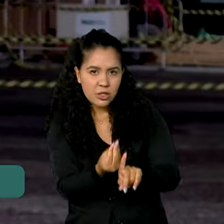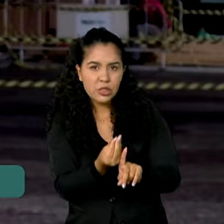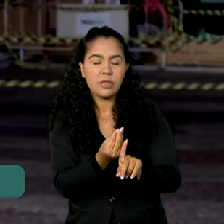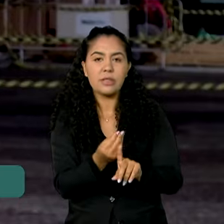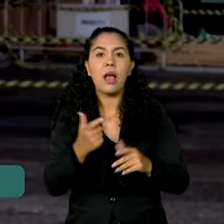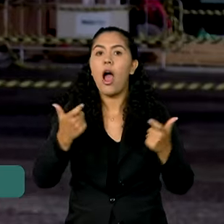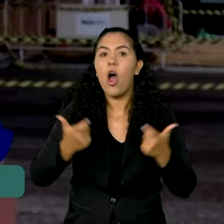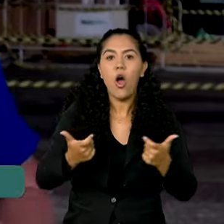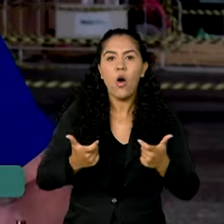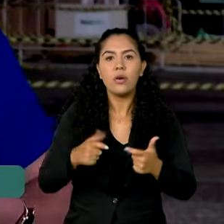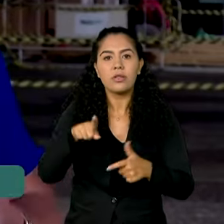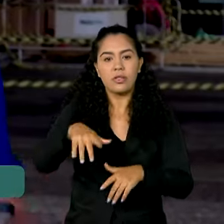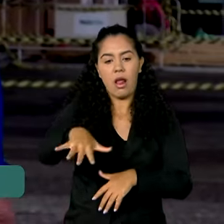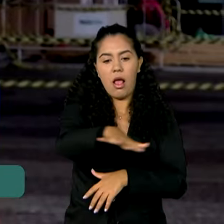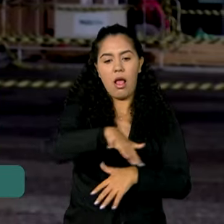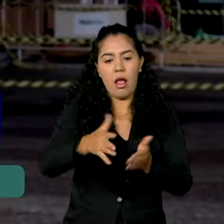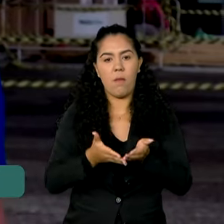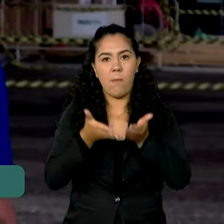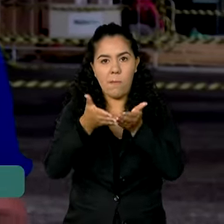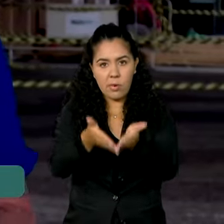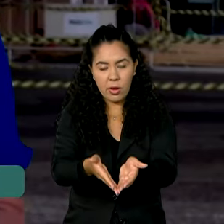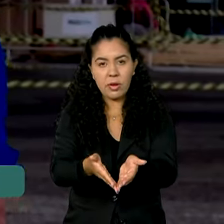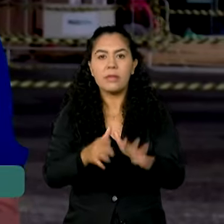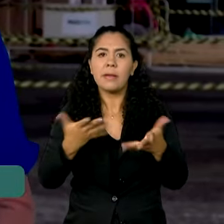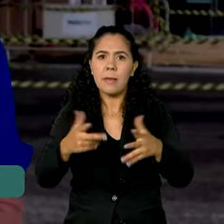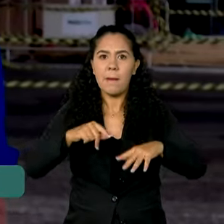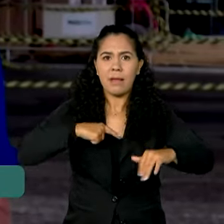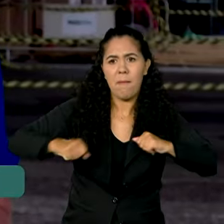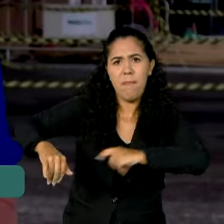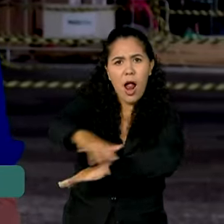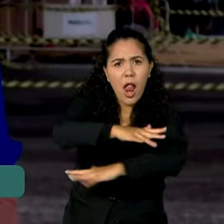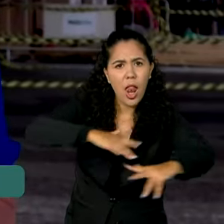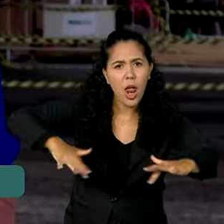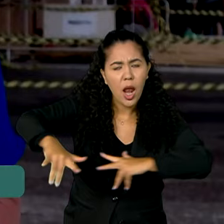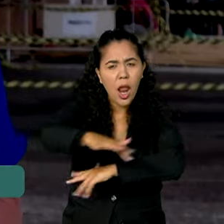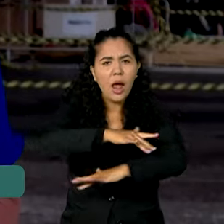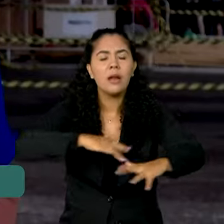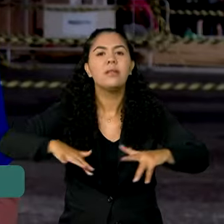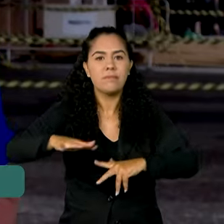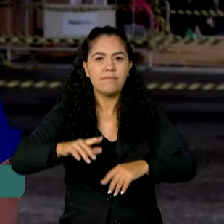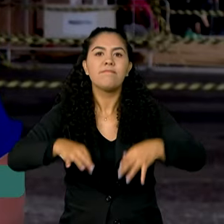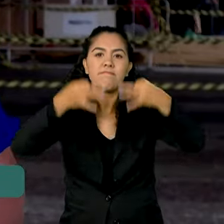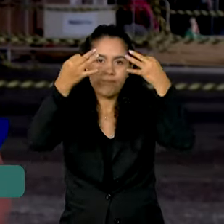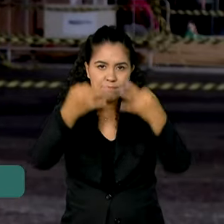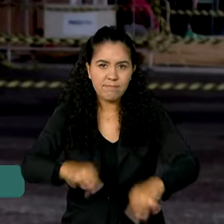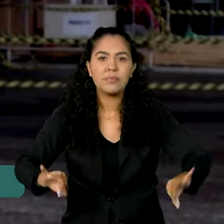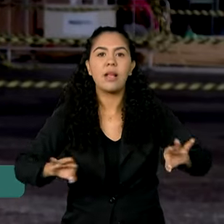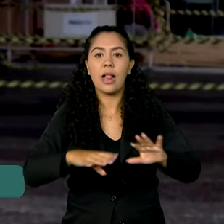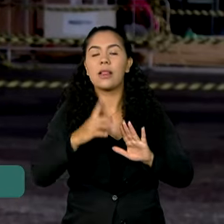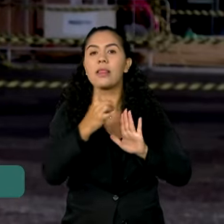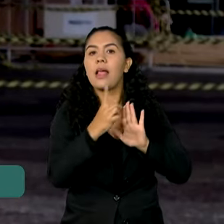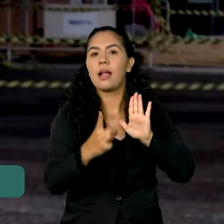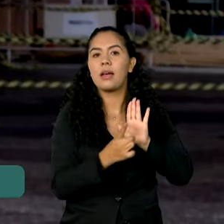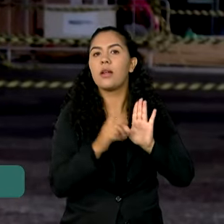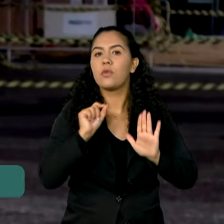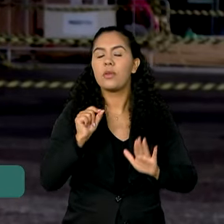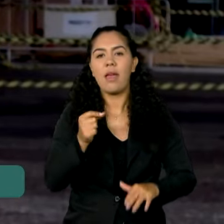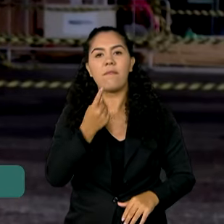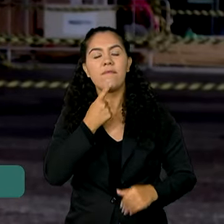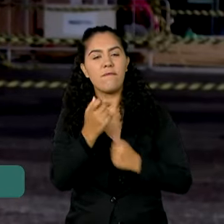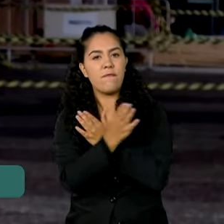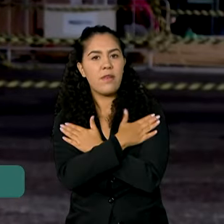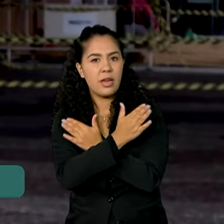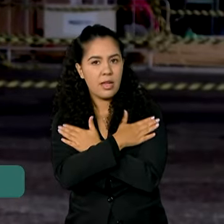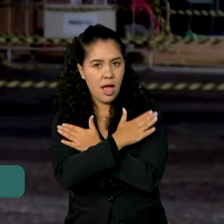zona portuária. E por conta dessa grande mobilização, Vanessa, foi decretado feriado municipal aqui no Rio de Janeiro,